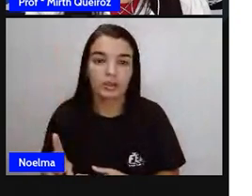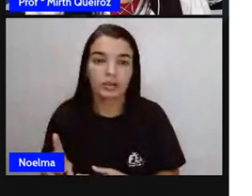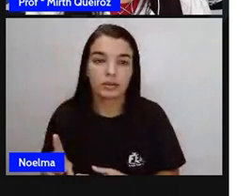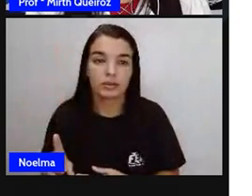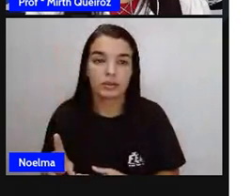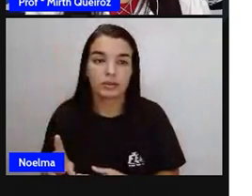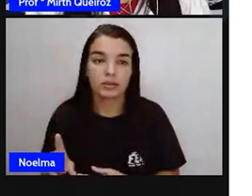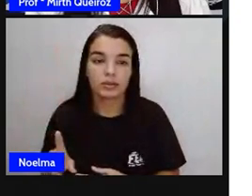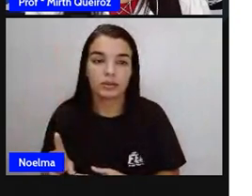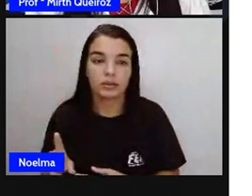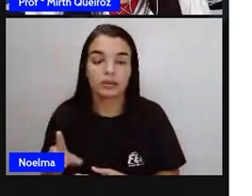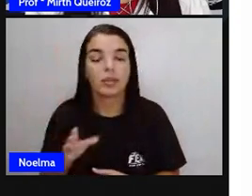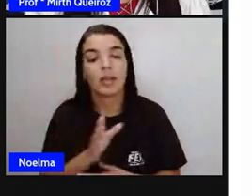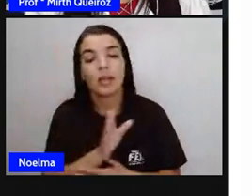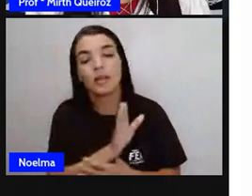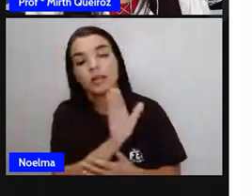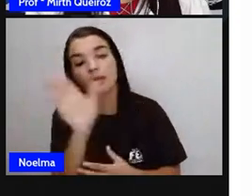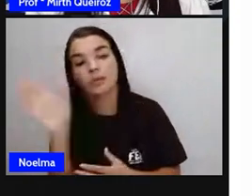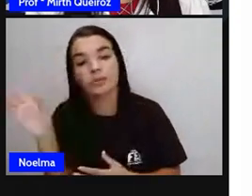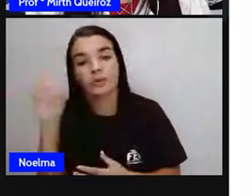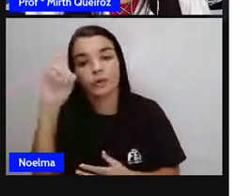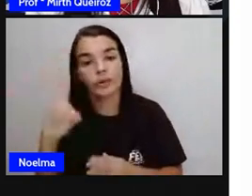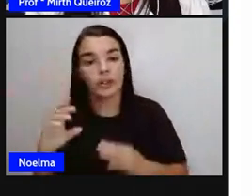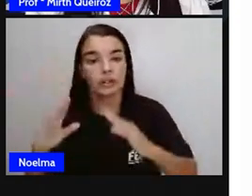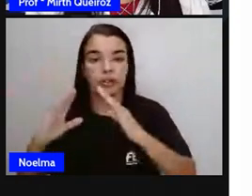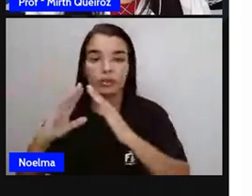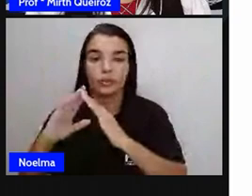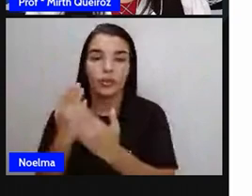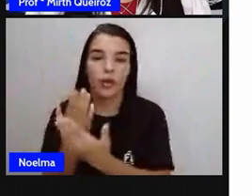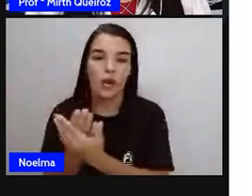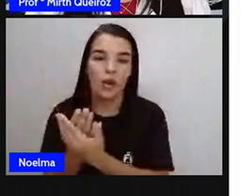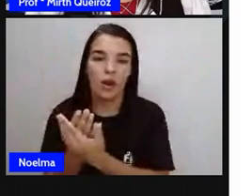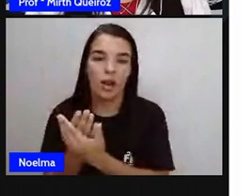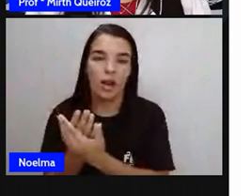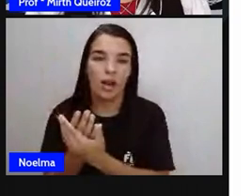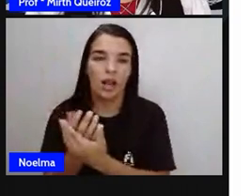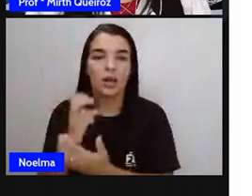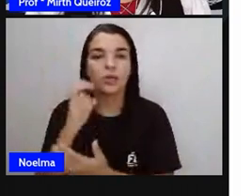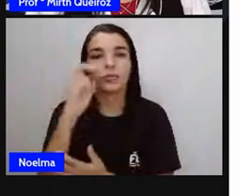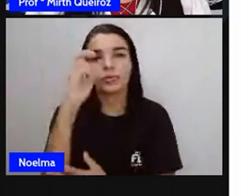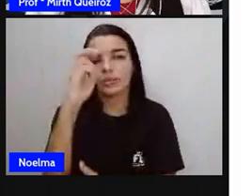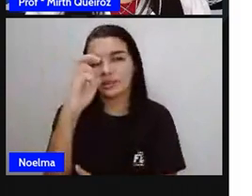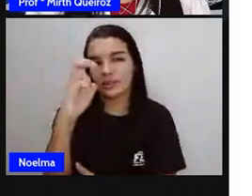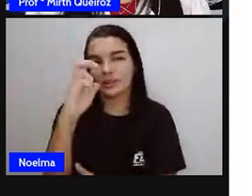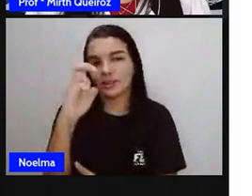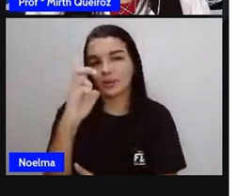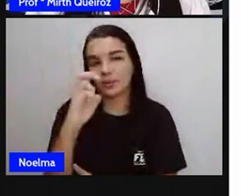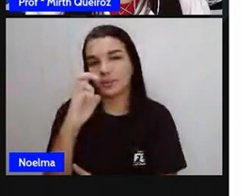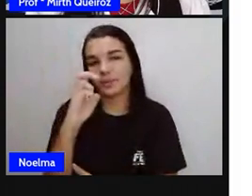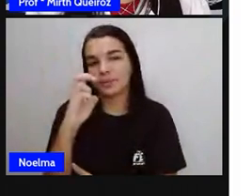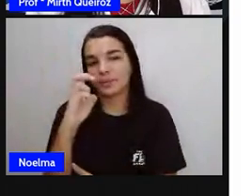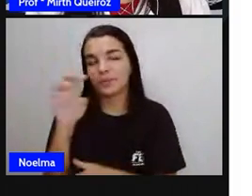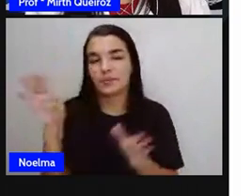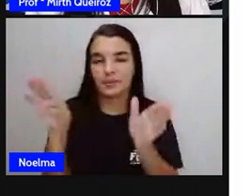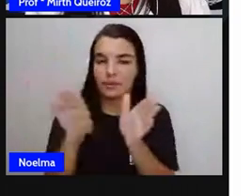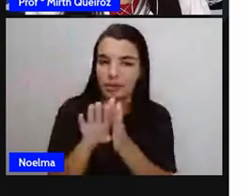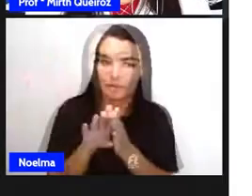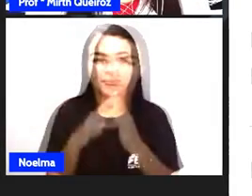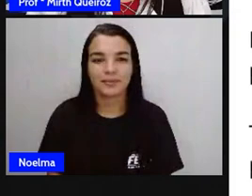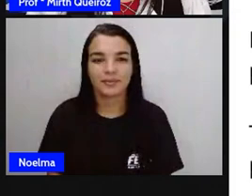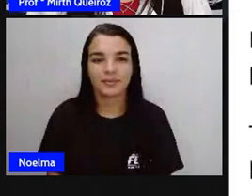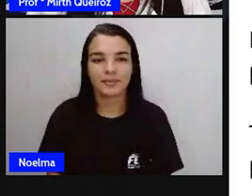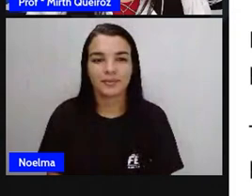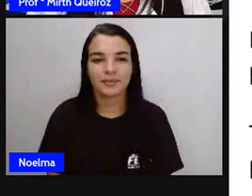À direita, aqui para a escola, né? Que é o local de destino dela.